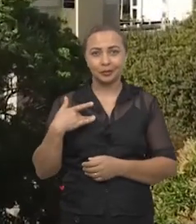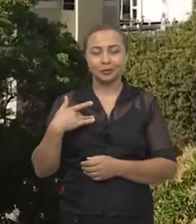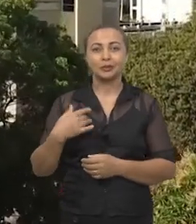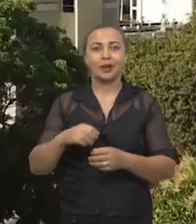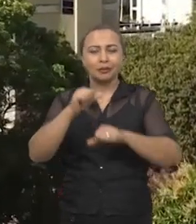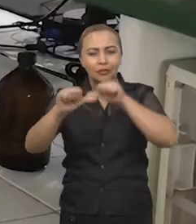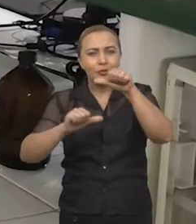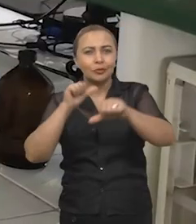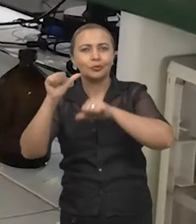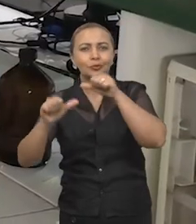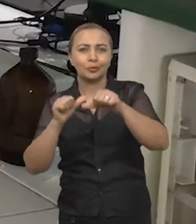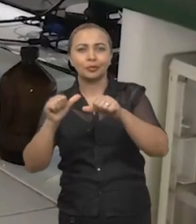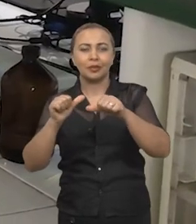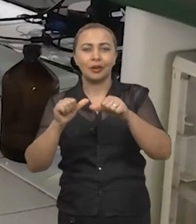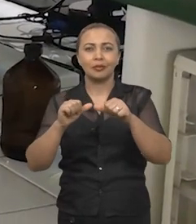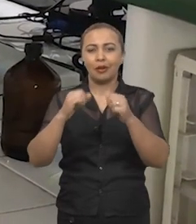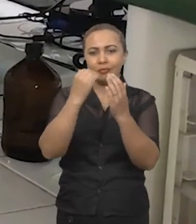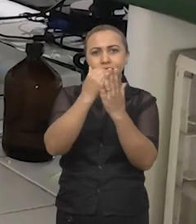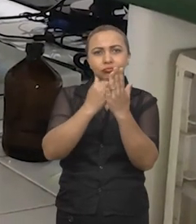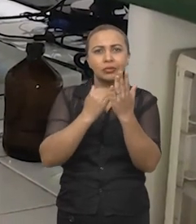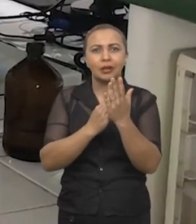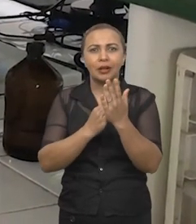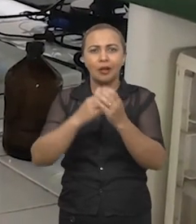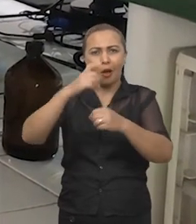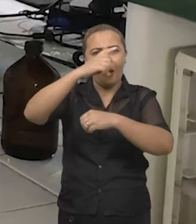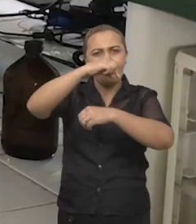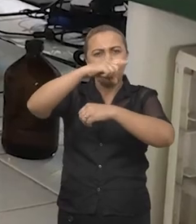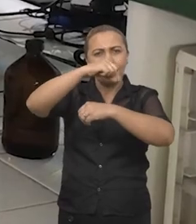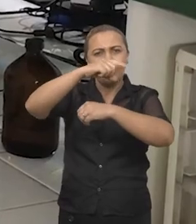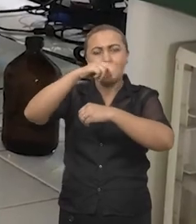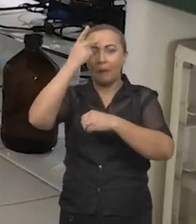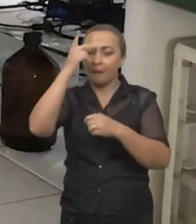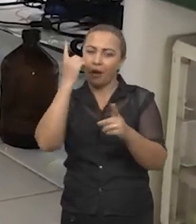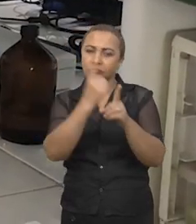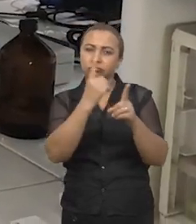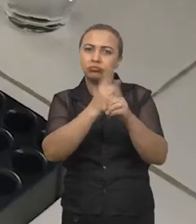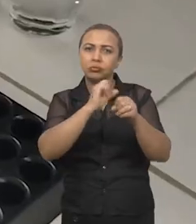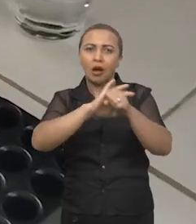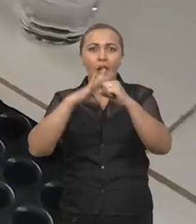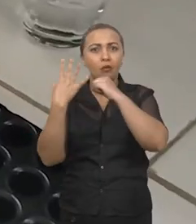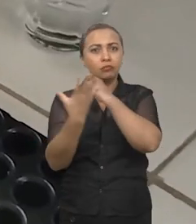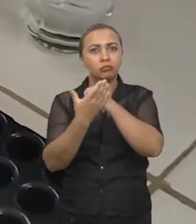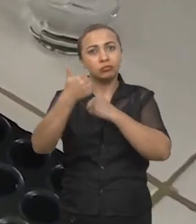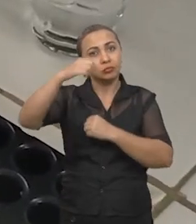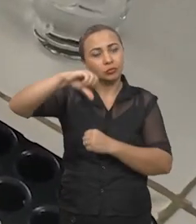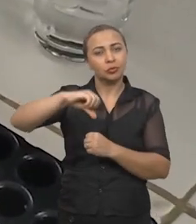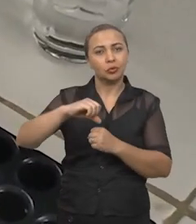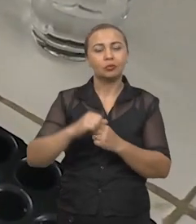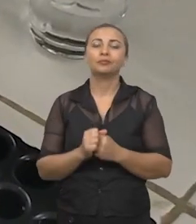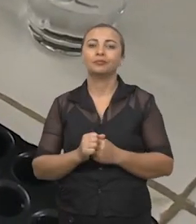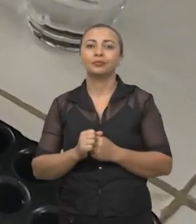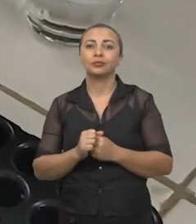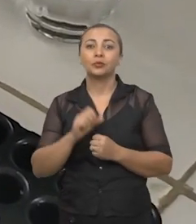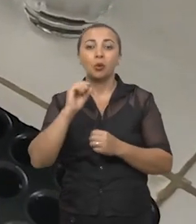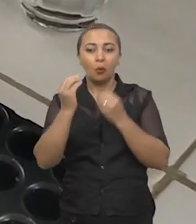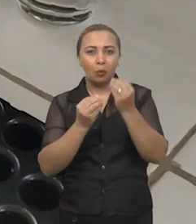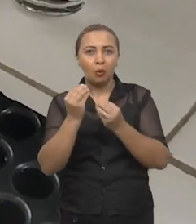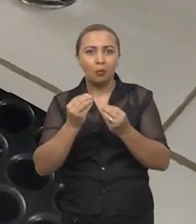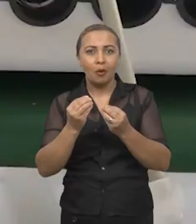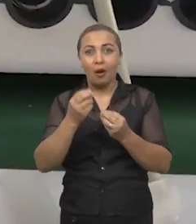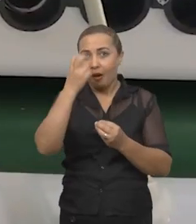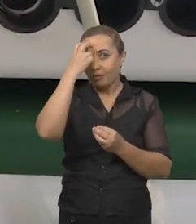Vanderlei desenvolveram um teste sorológico para diagnóstico de Covid-19. O modelo utiliza